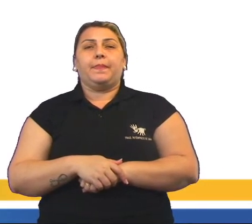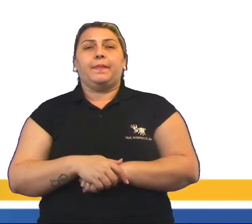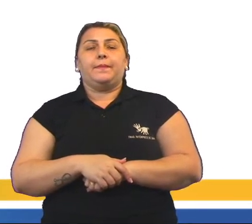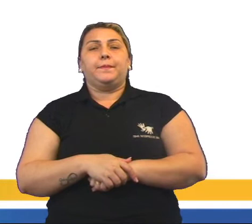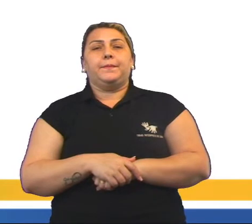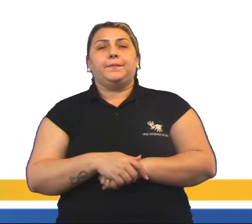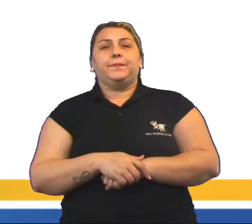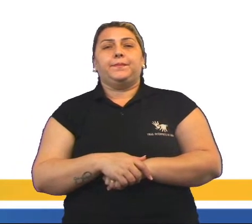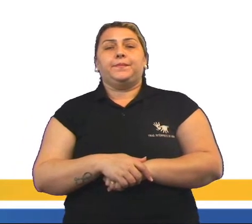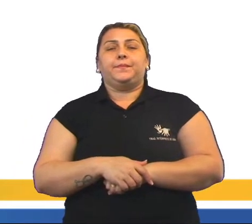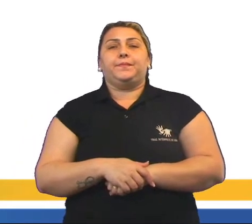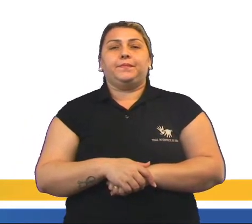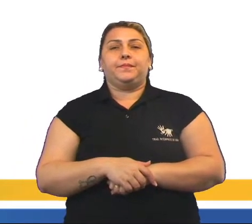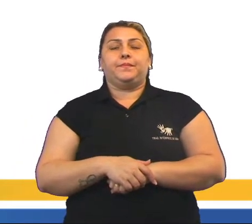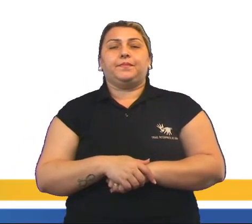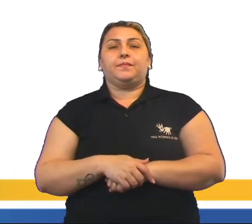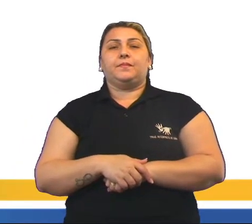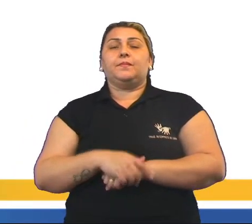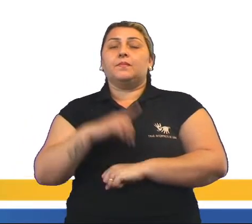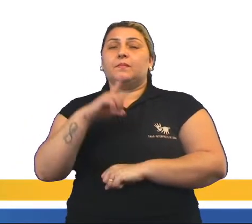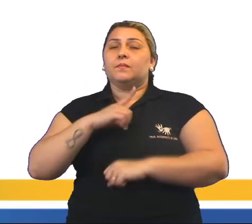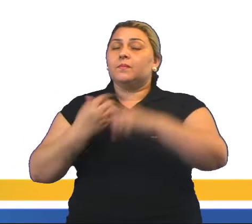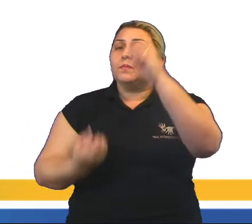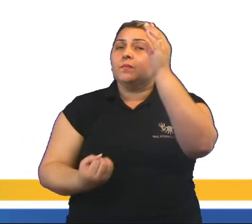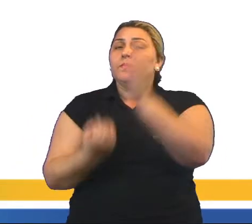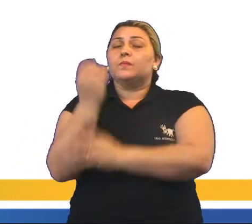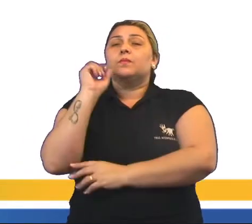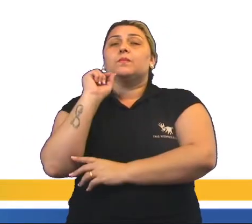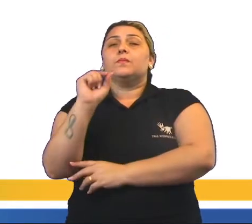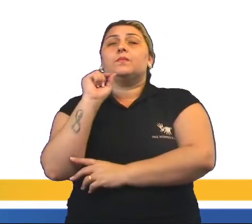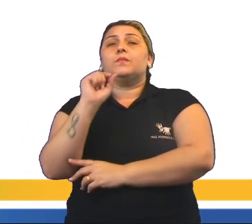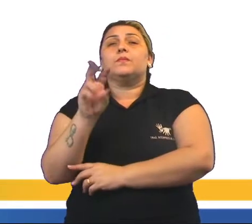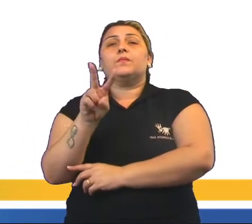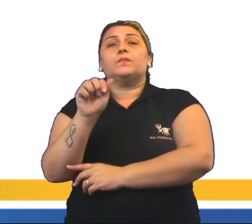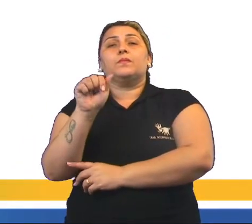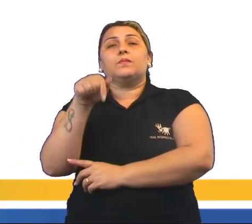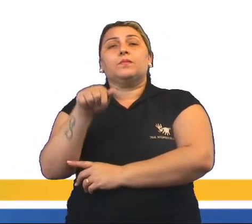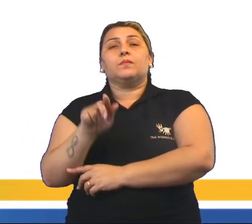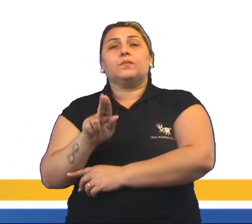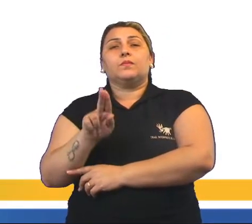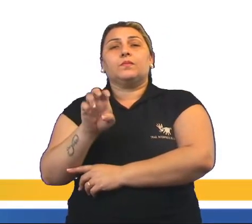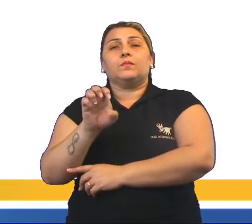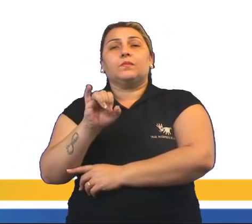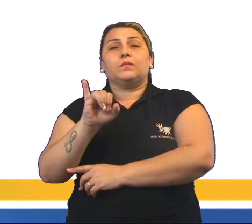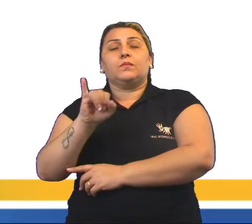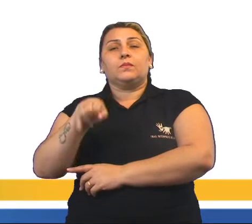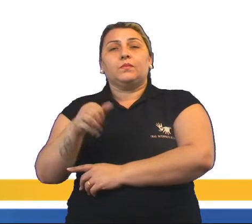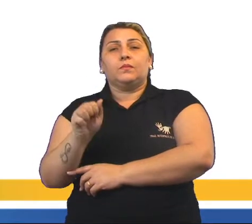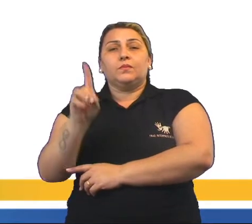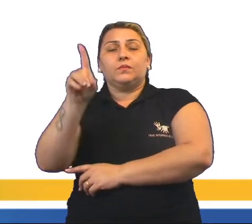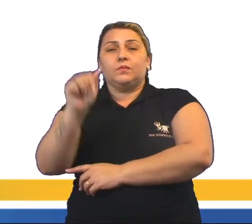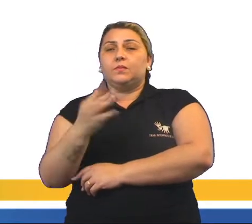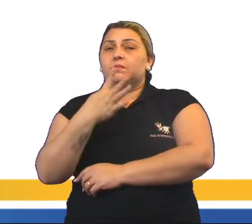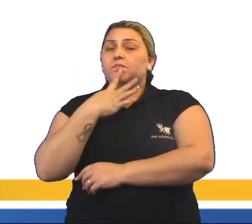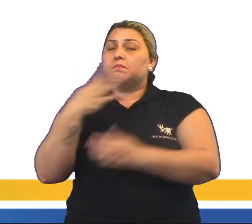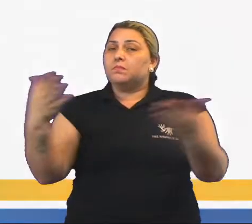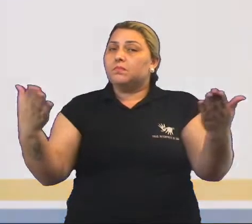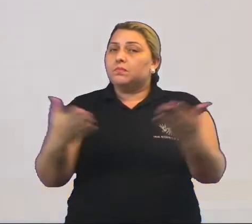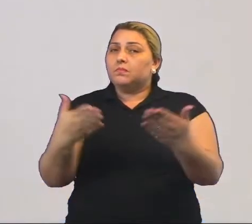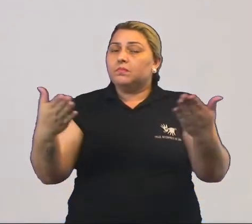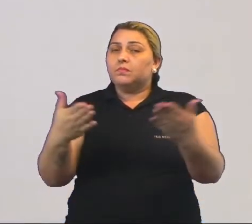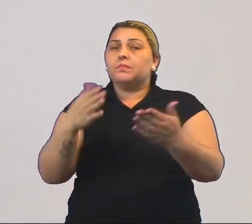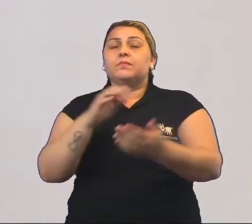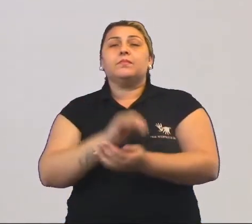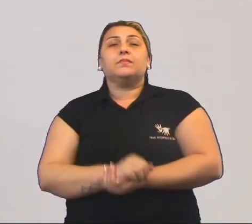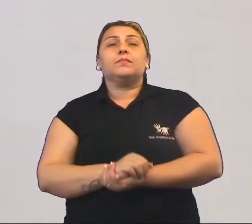Com isso, nós temos o surgimento da vaquejada, que é muito conhecida atualmente e